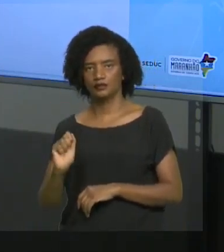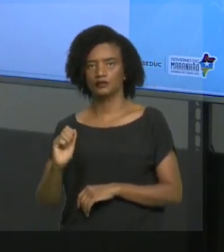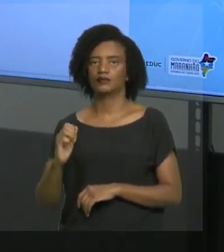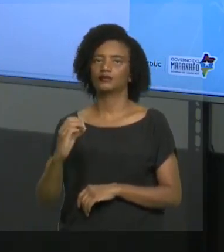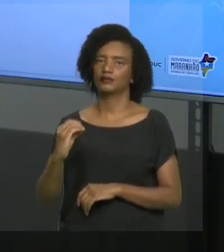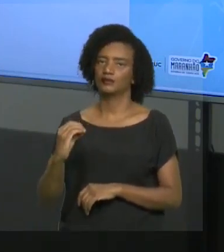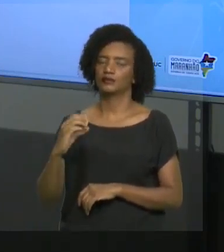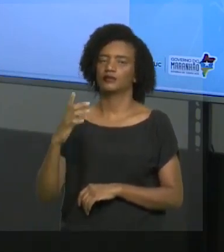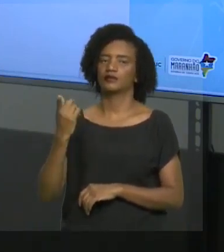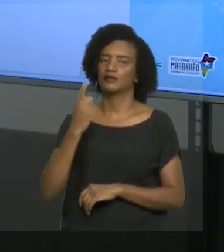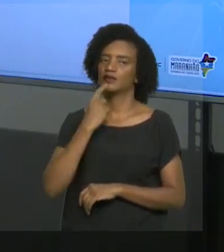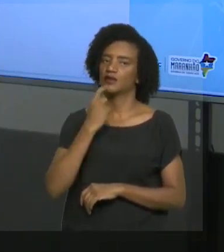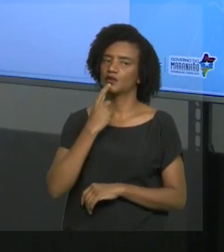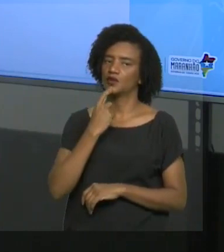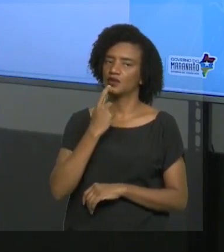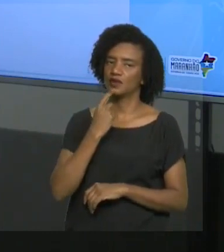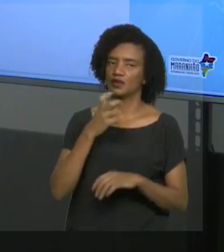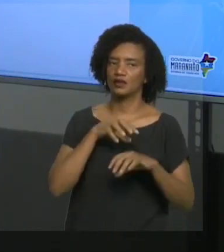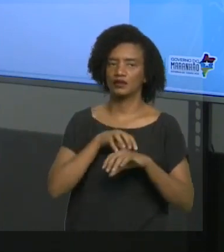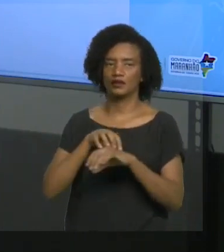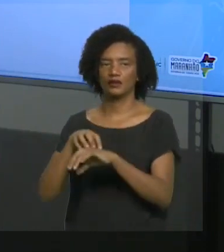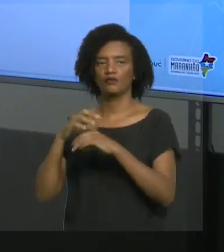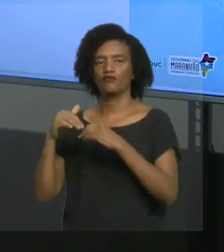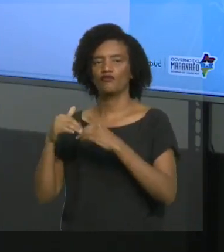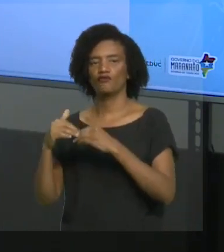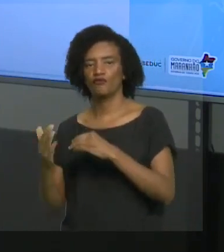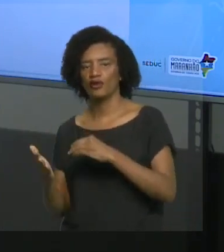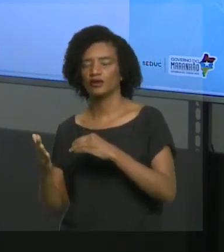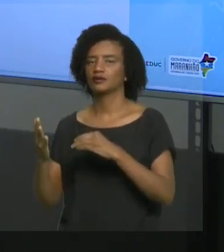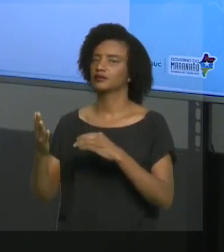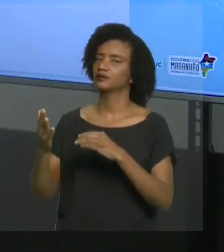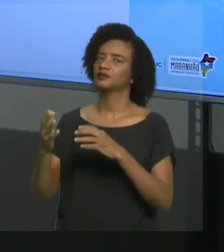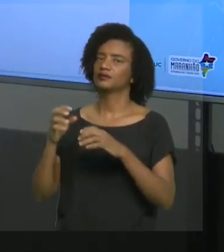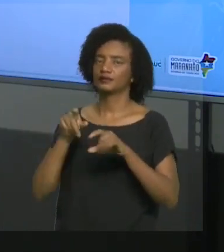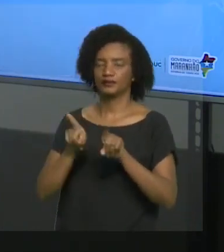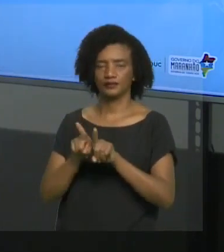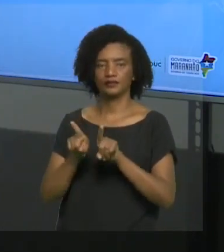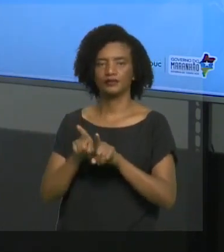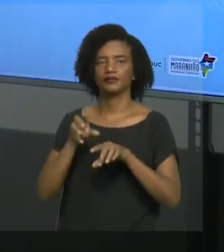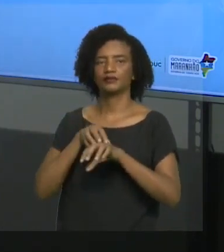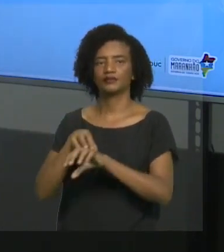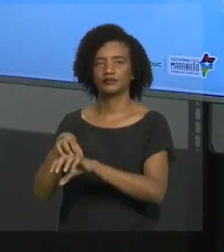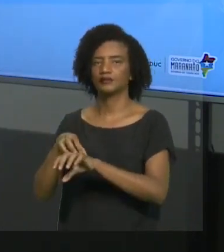bicarbonato também serve para regular o pH do sangue.